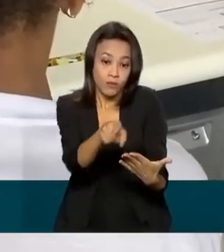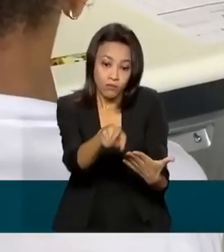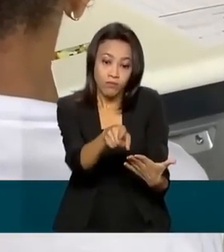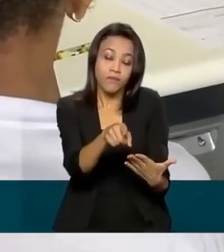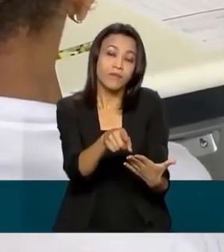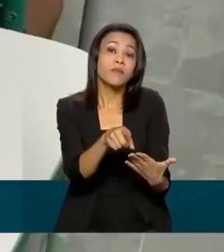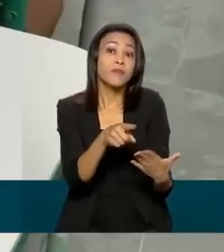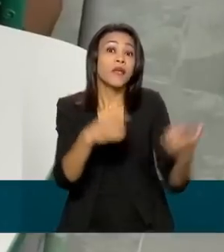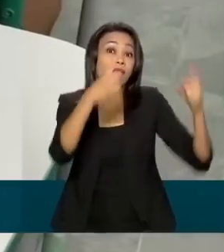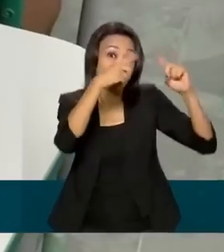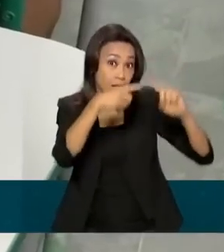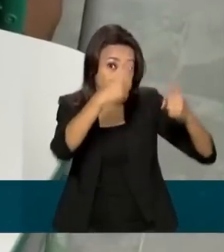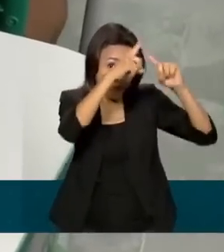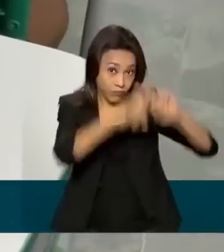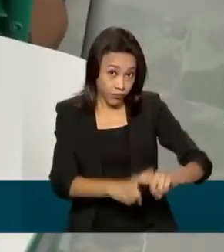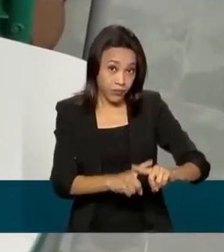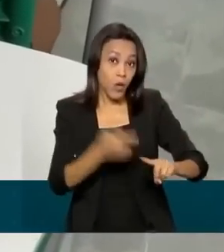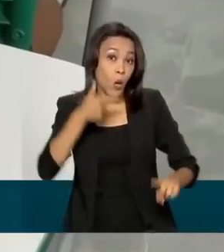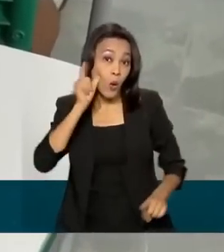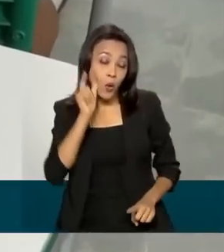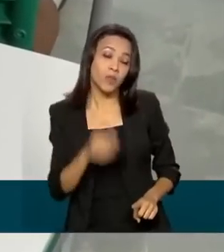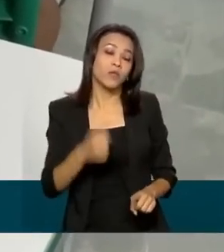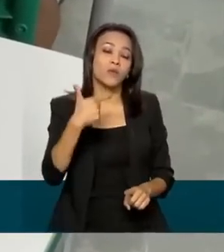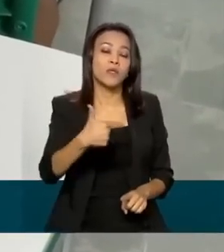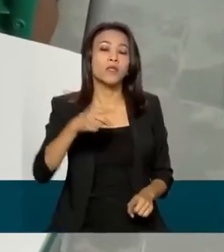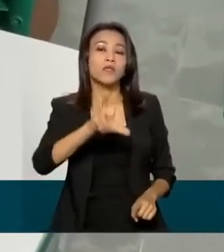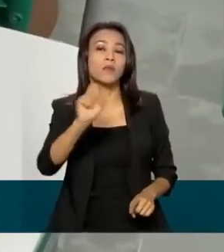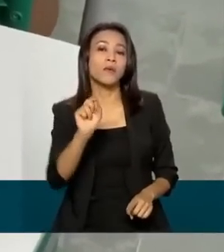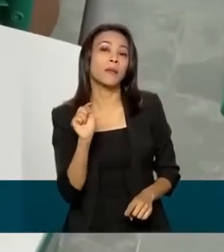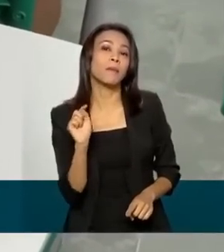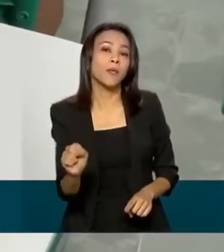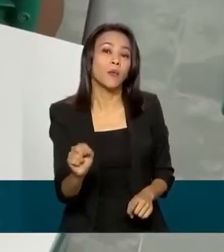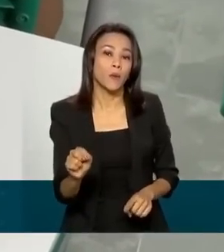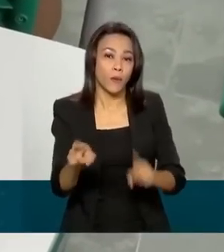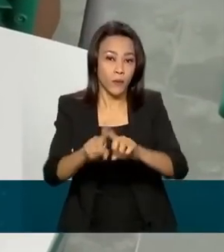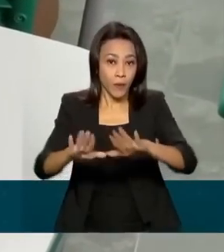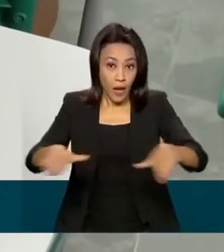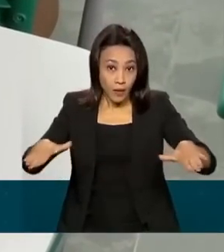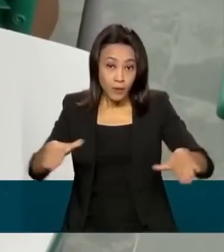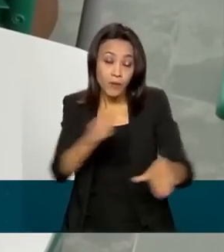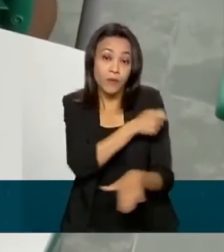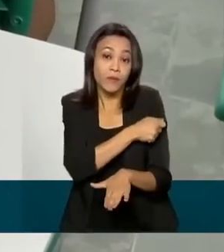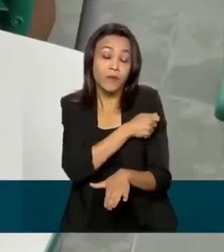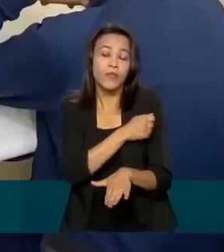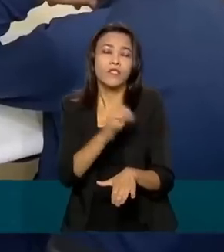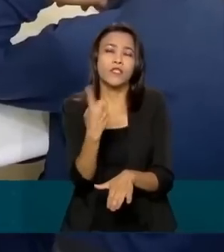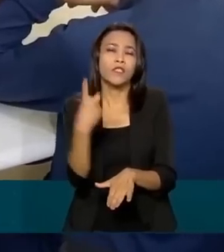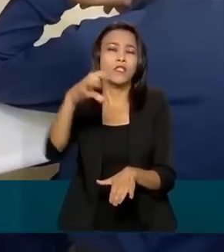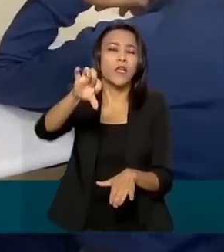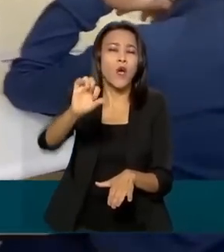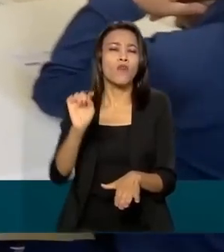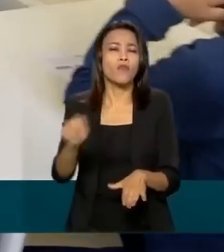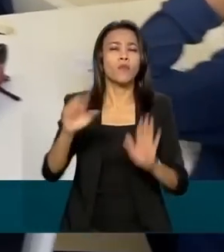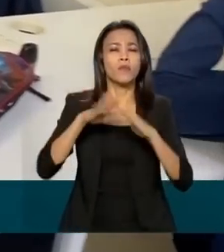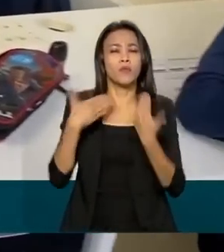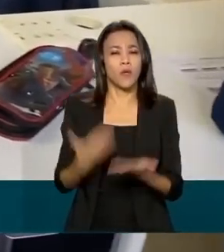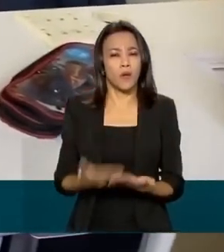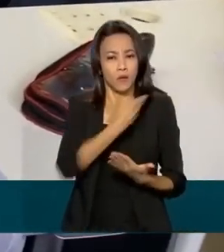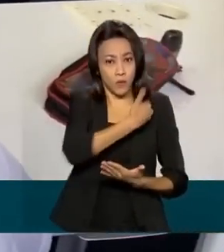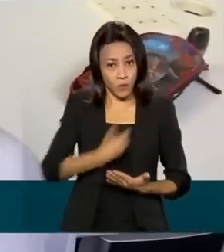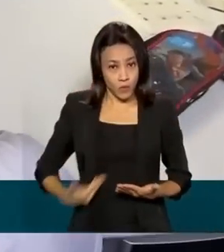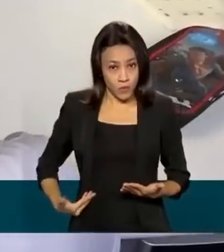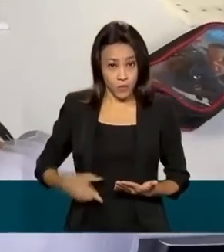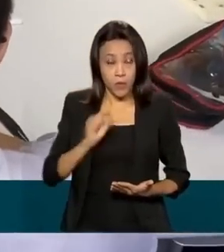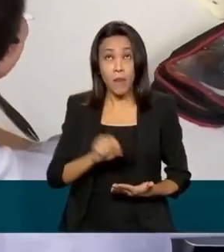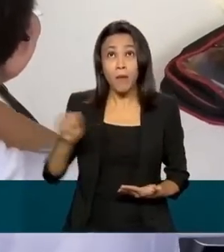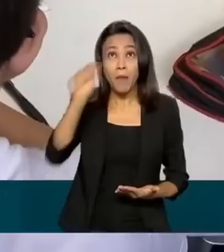Ontem, somente 250 mil alunos de 19 mil escolas públicas de todo o país fizeram